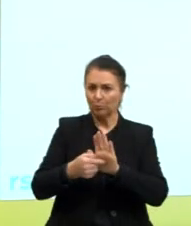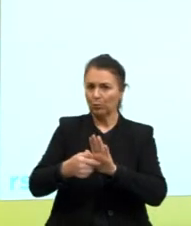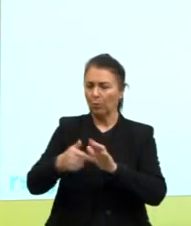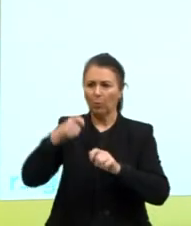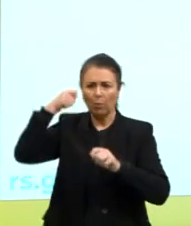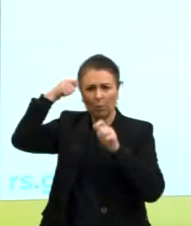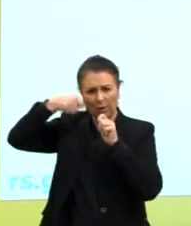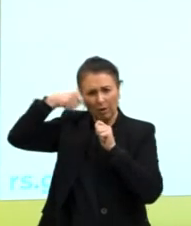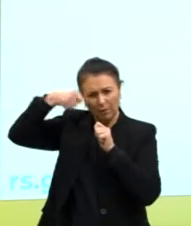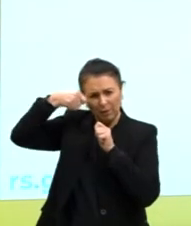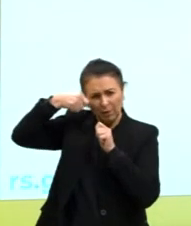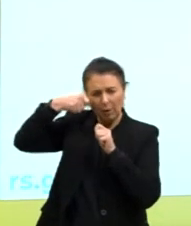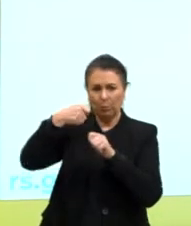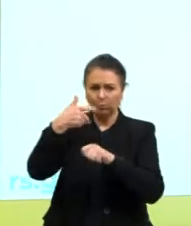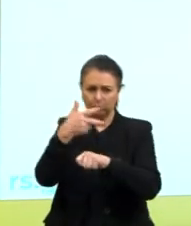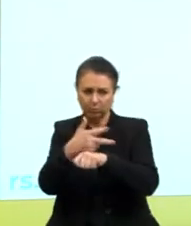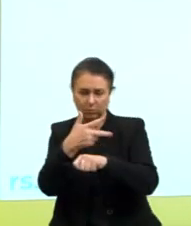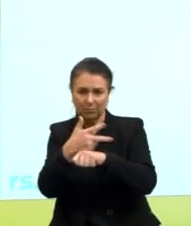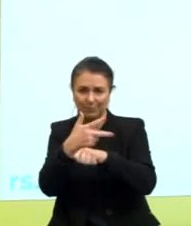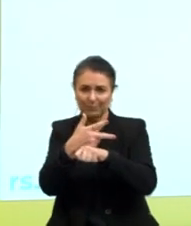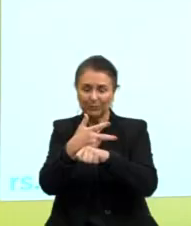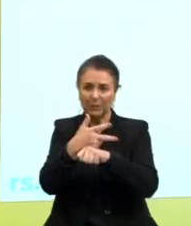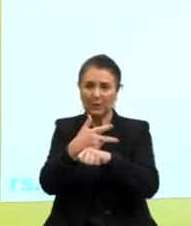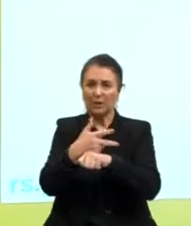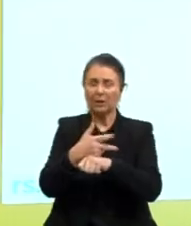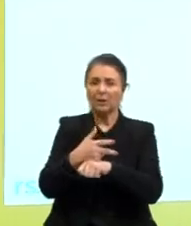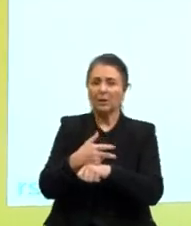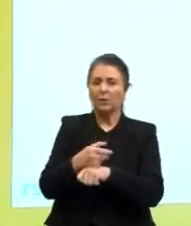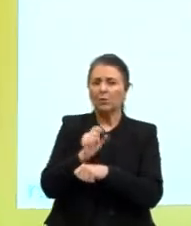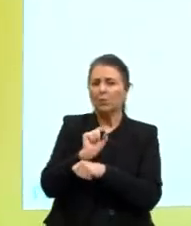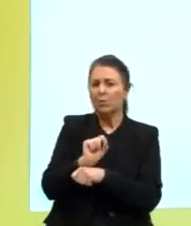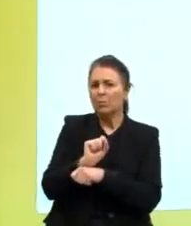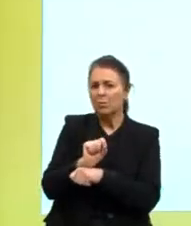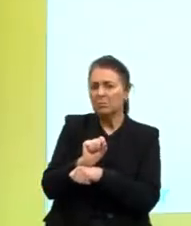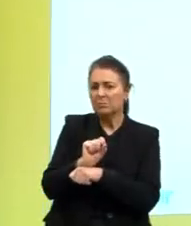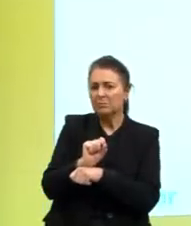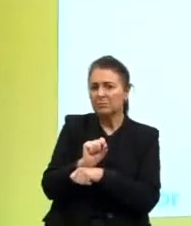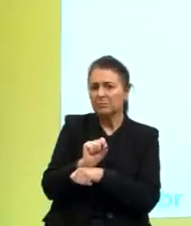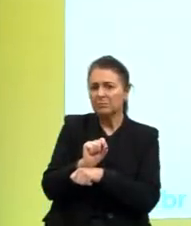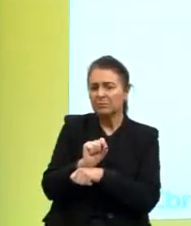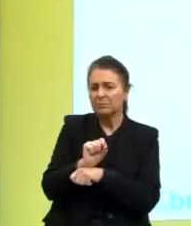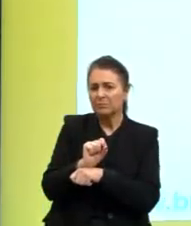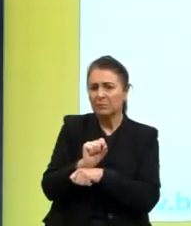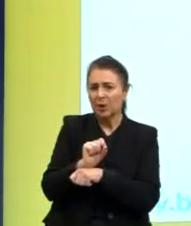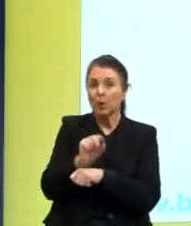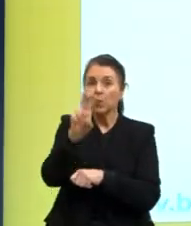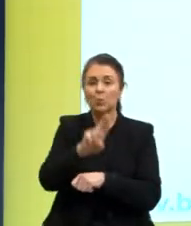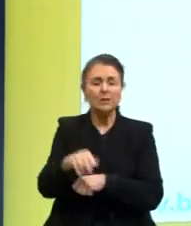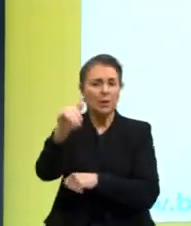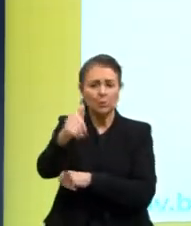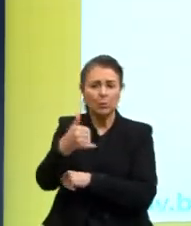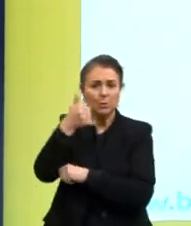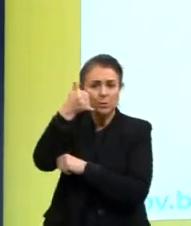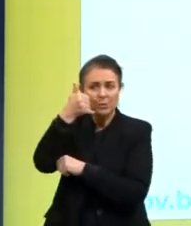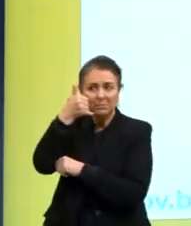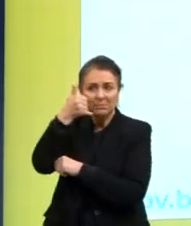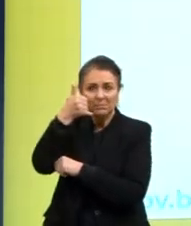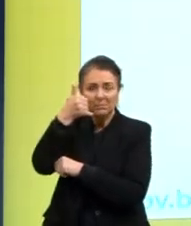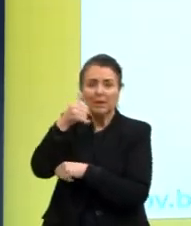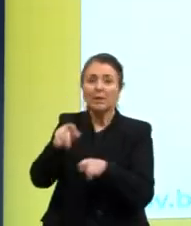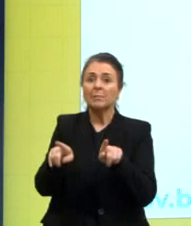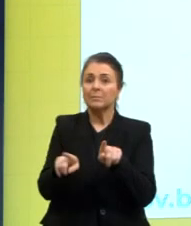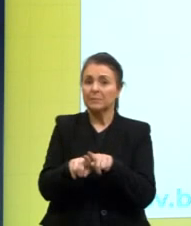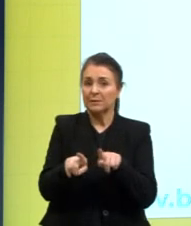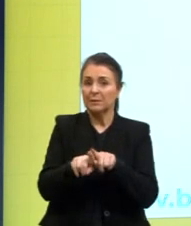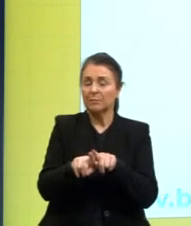ou filmagem, o que há com os aparelhos celulares, mas além